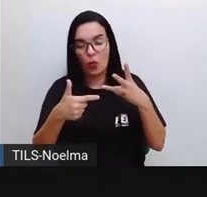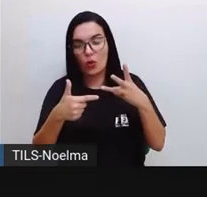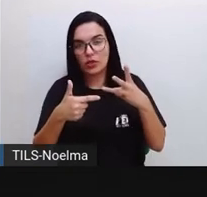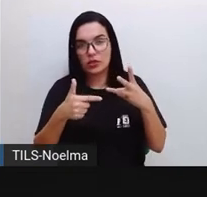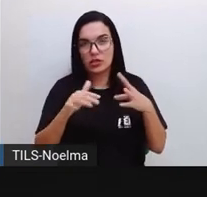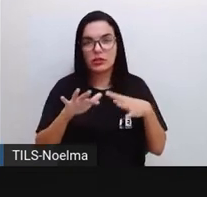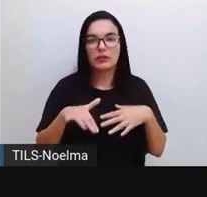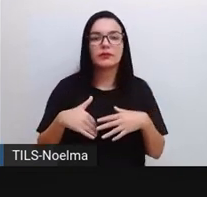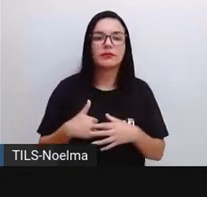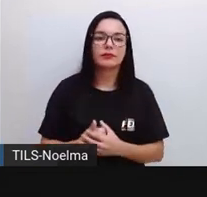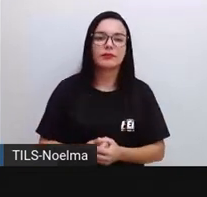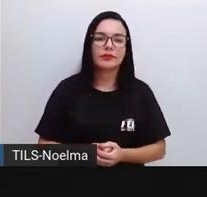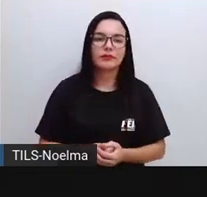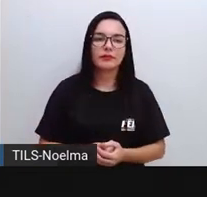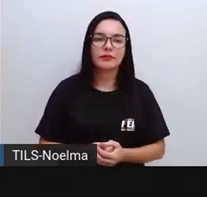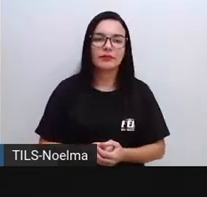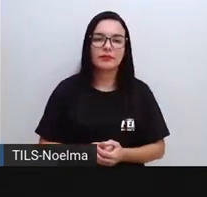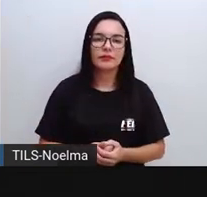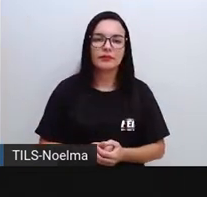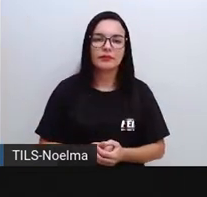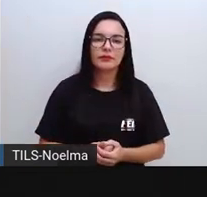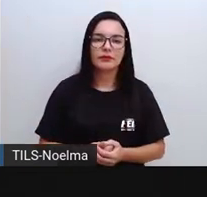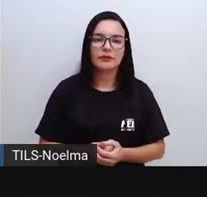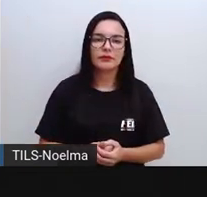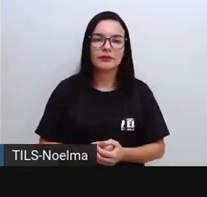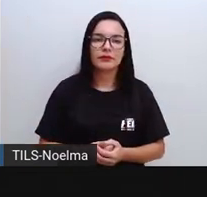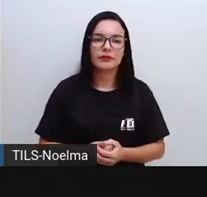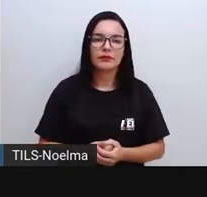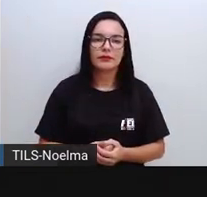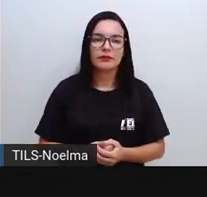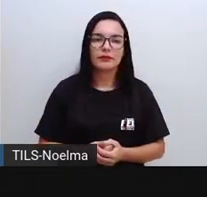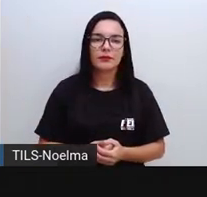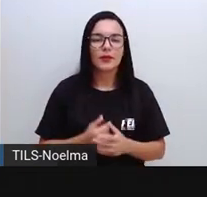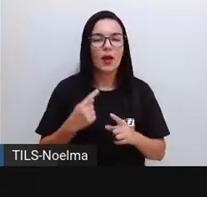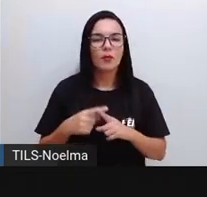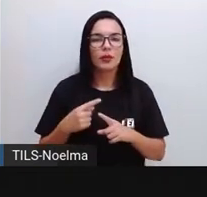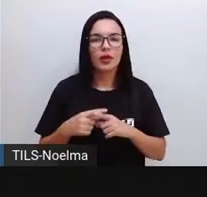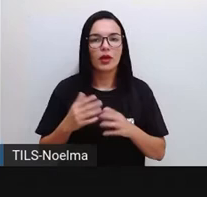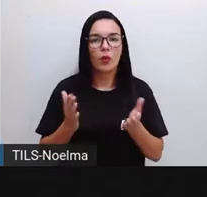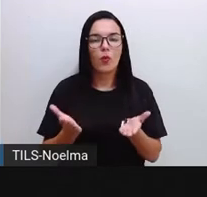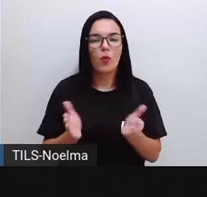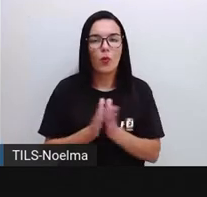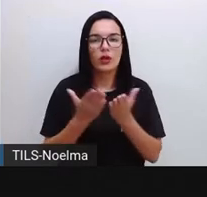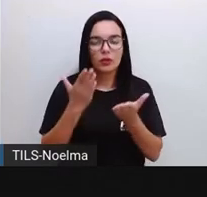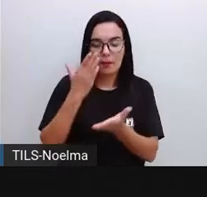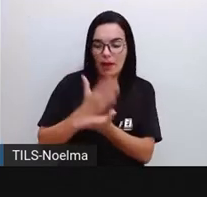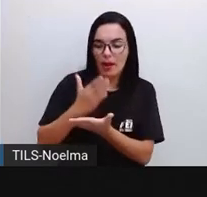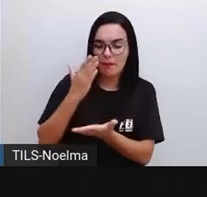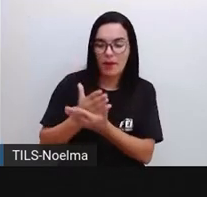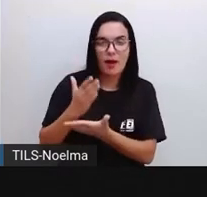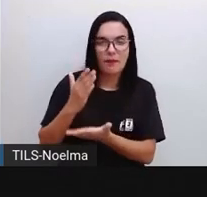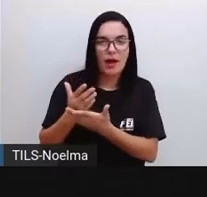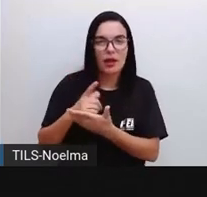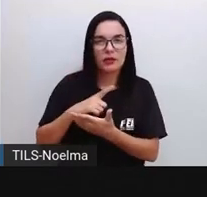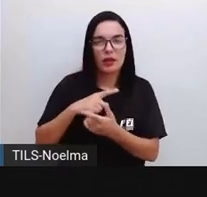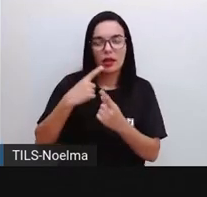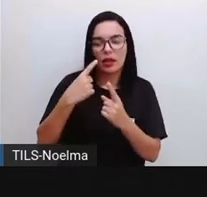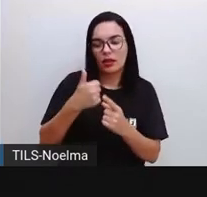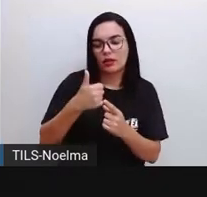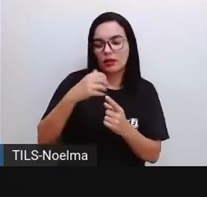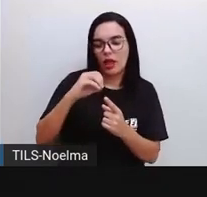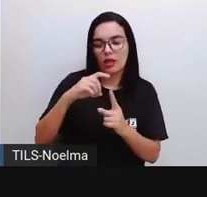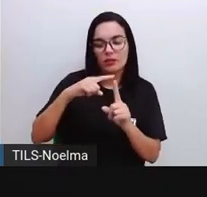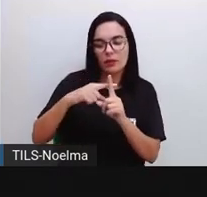pães mais 2 pães. Entenderam? Porque quando a gente decompõe o 12, a gente tem 10 mais 2.